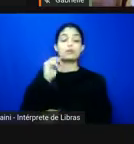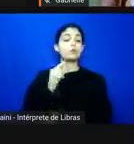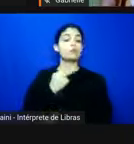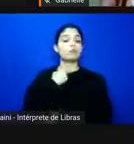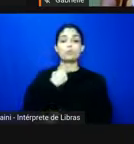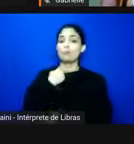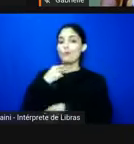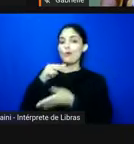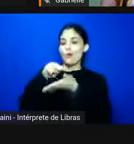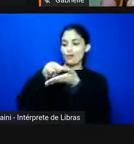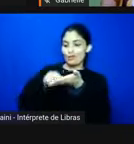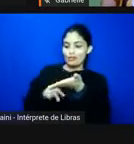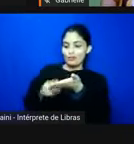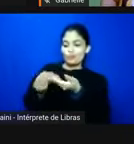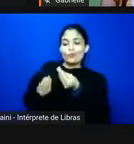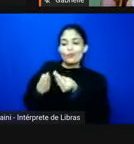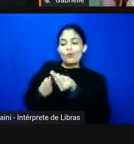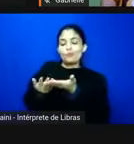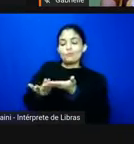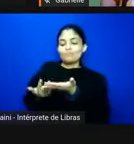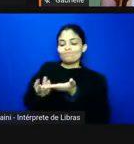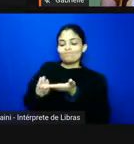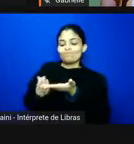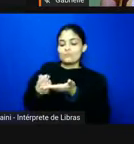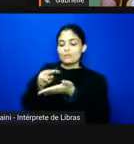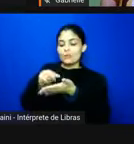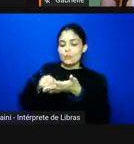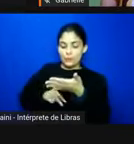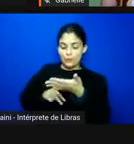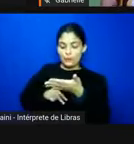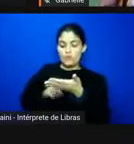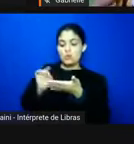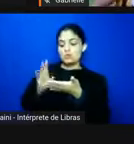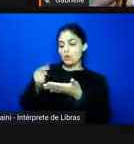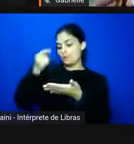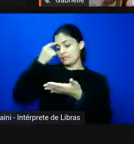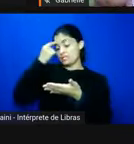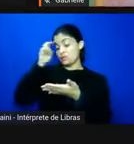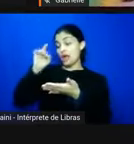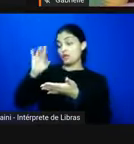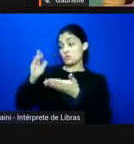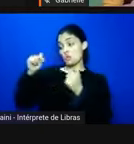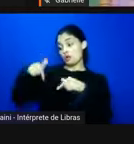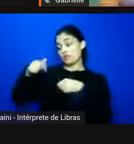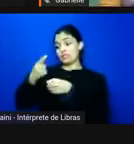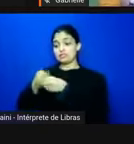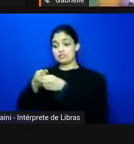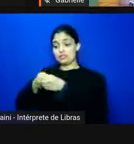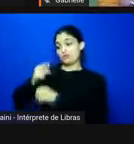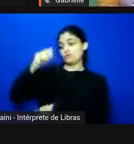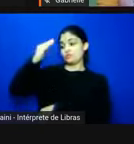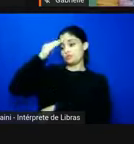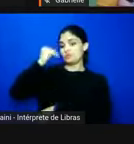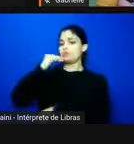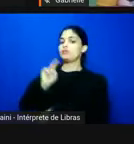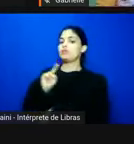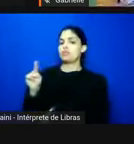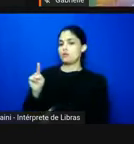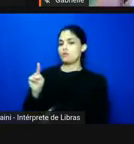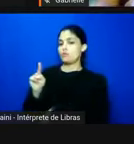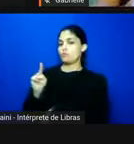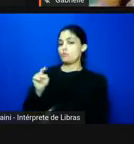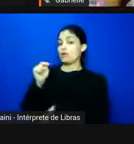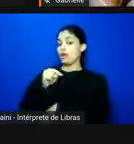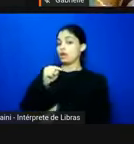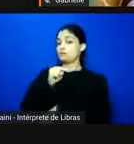ser lidos como algo que dizem respeito apenas a Santa Maria essas redes de sociabilidade